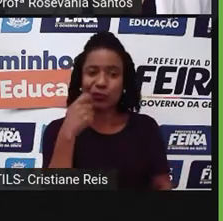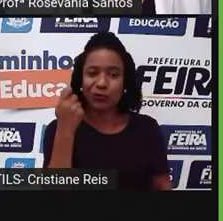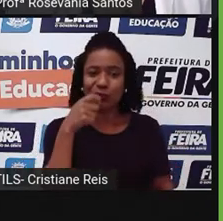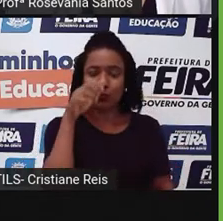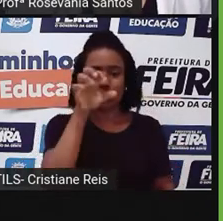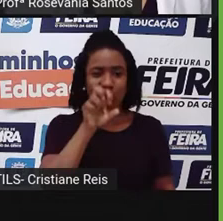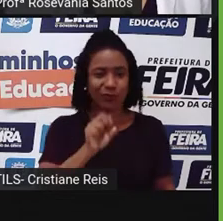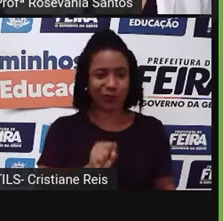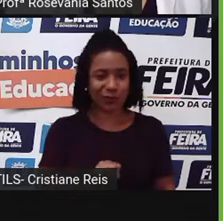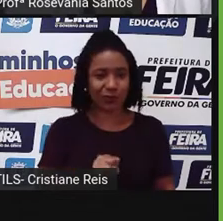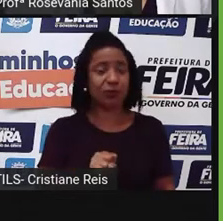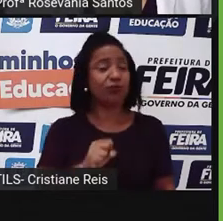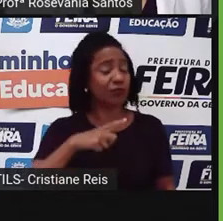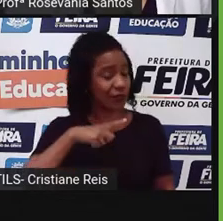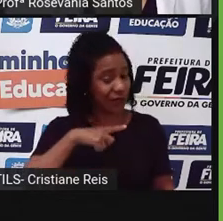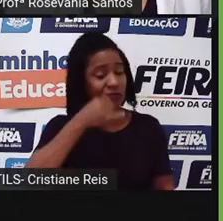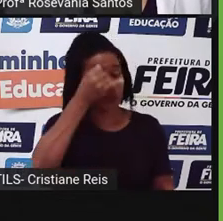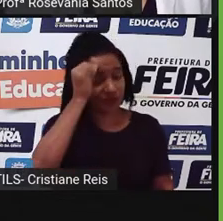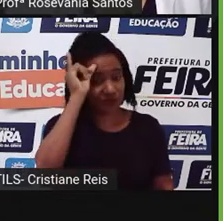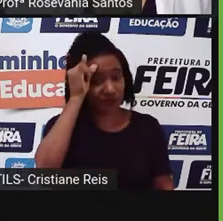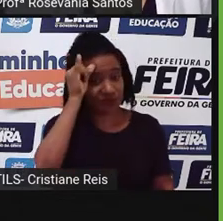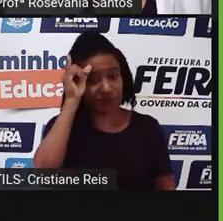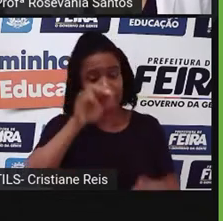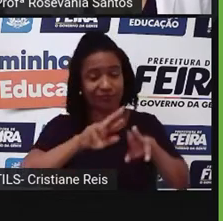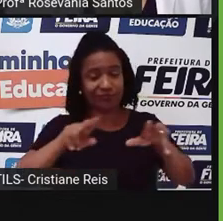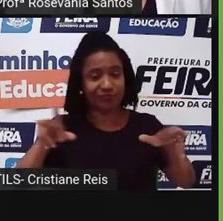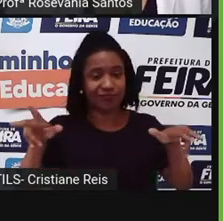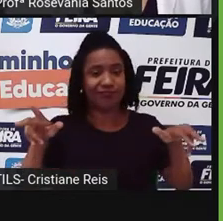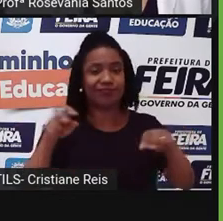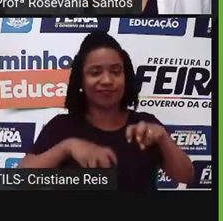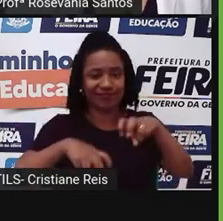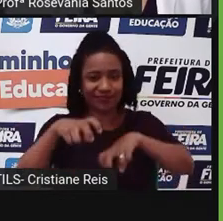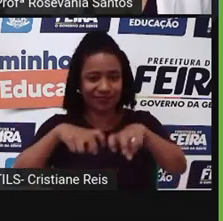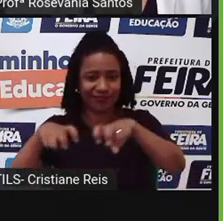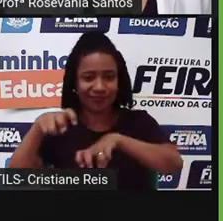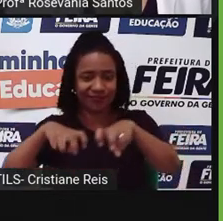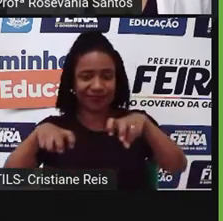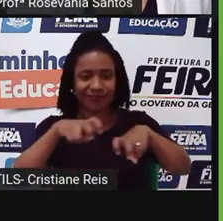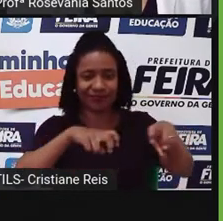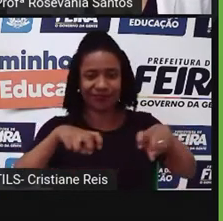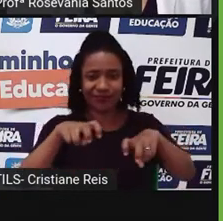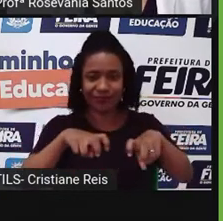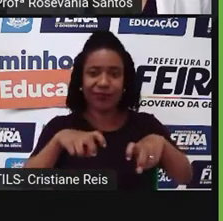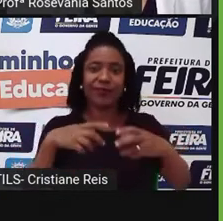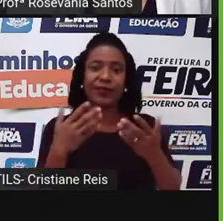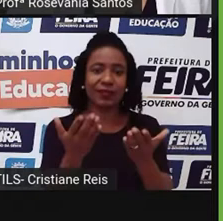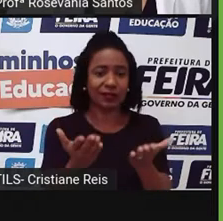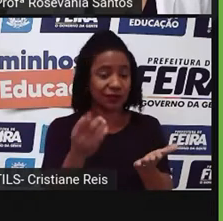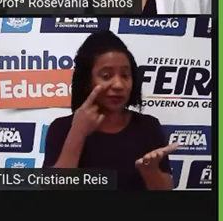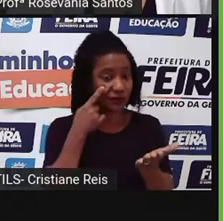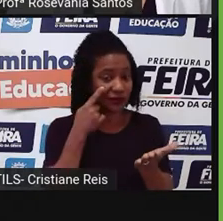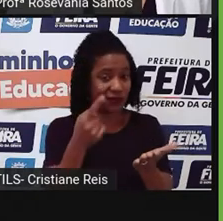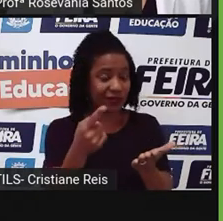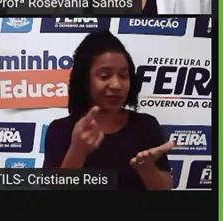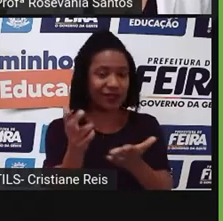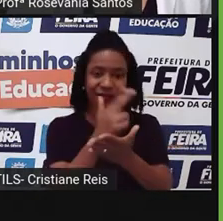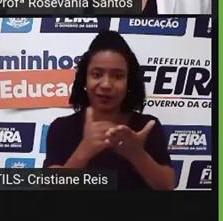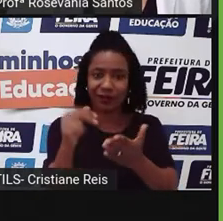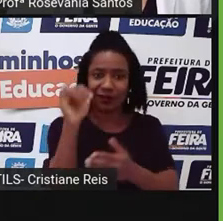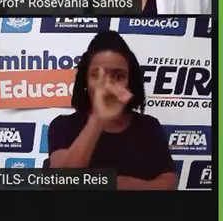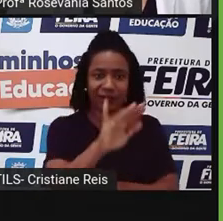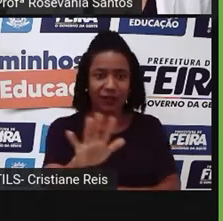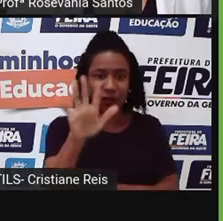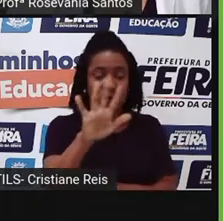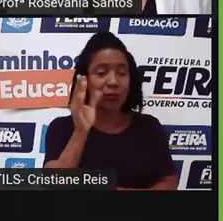muitos rebanhos aí nessa região. Então, vamos perceber que tem, né? Todo um desenvolvimento aí. E que boa